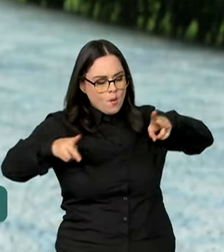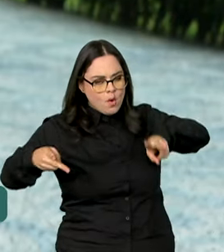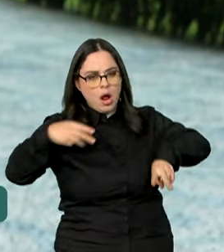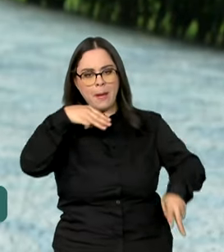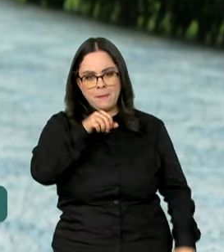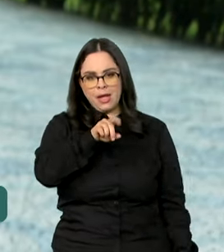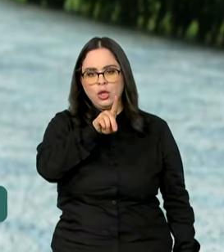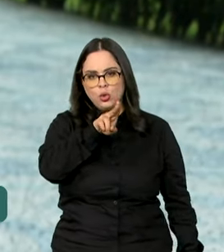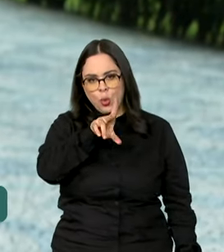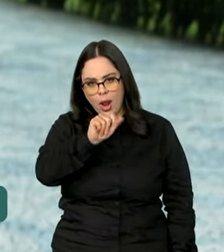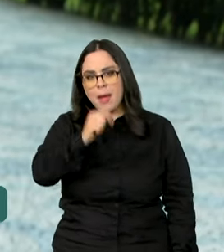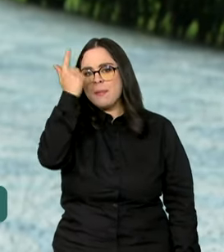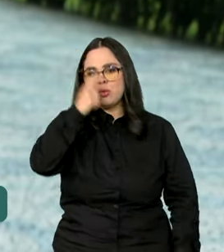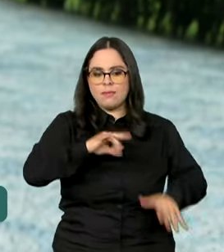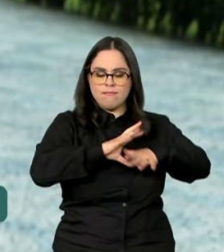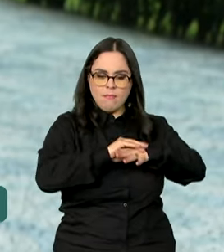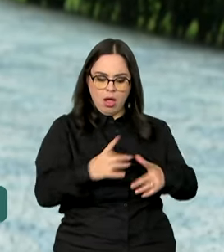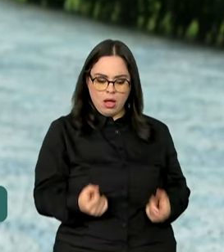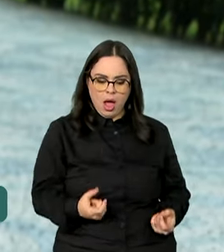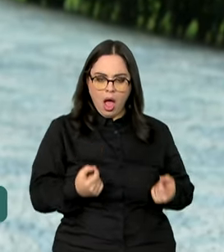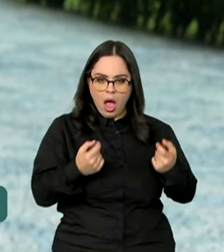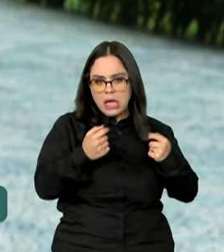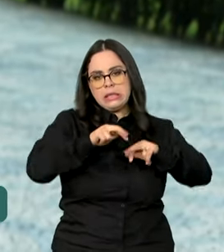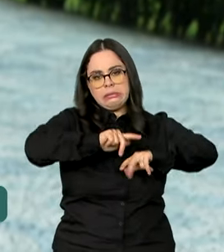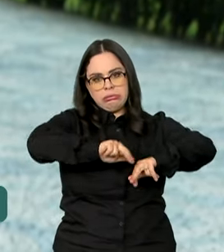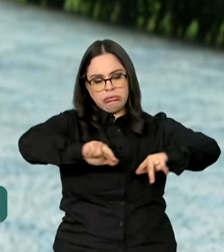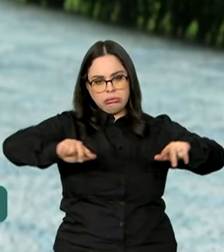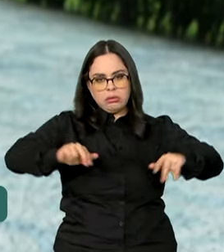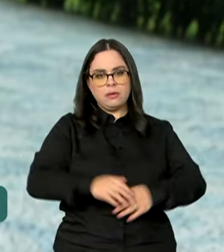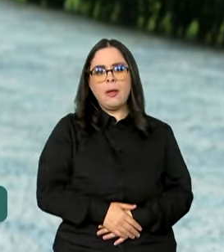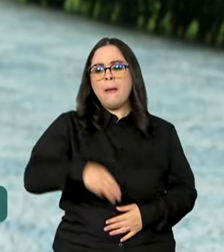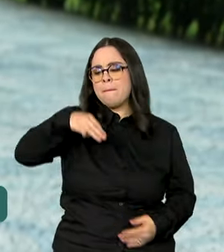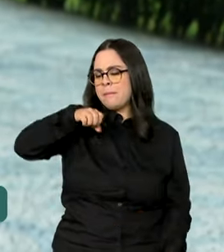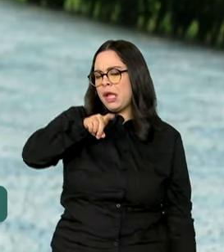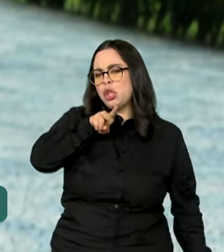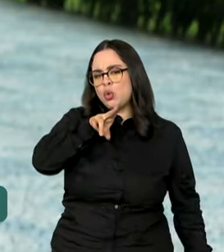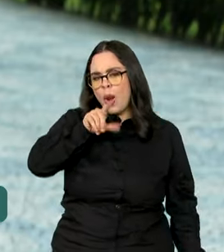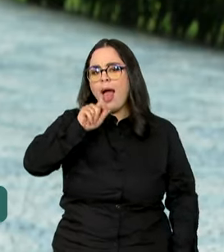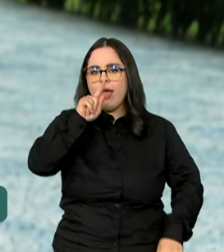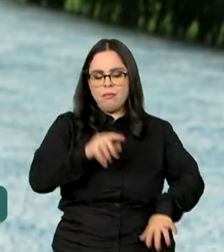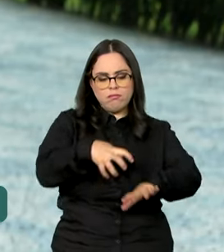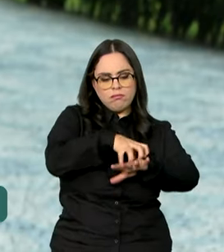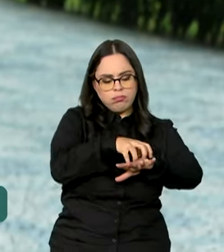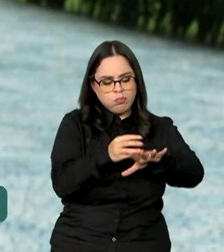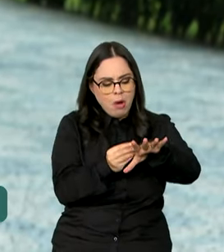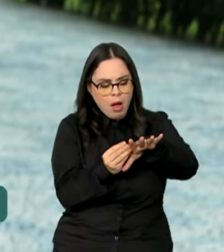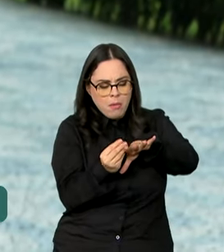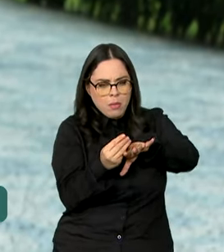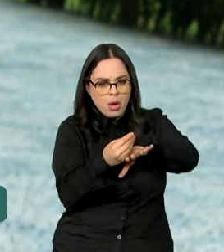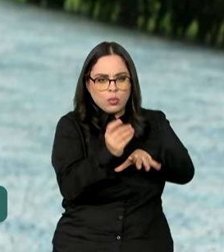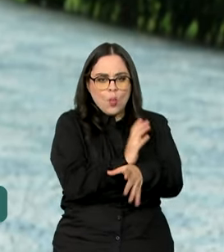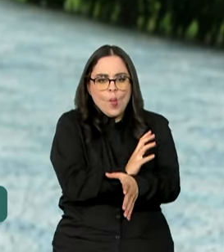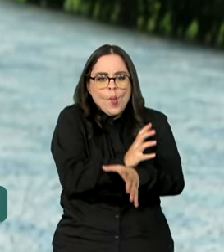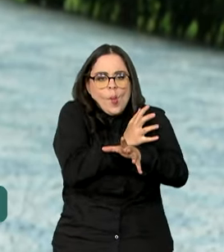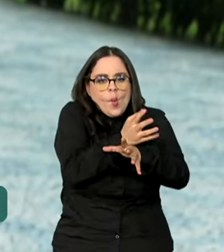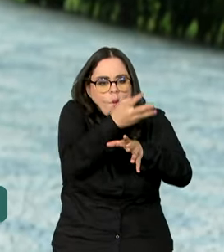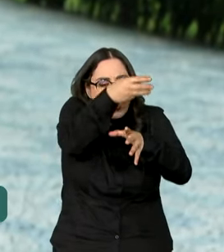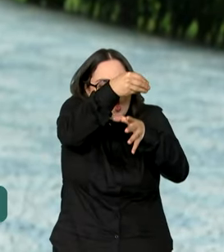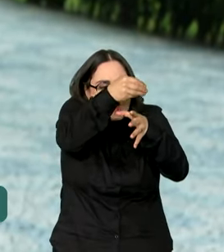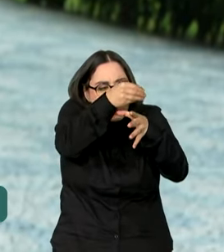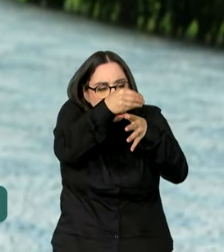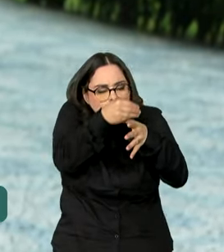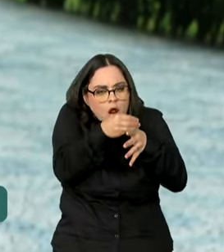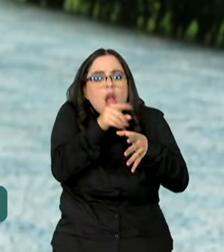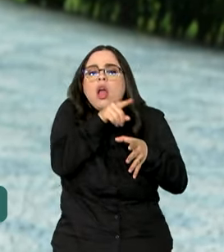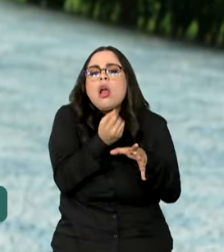de pacientes com leucemia, entre outras doenças. A medula óssea é um tecido gelatinoso que fica no interior dos ossos e é responsável